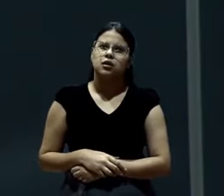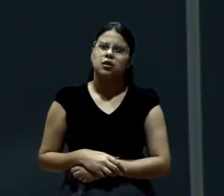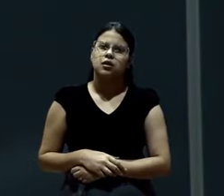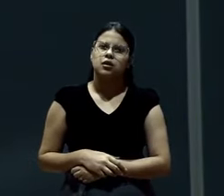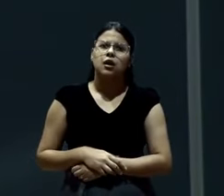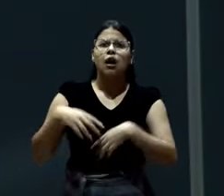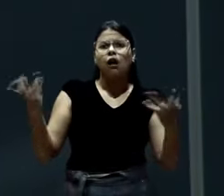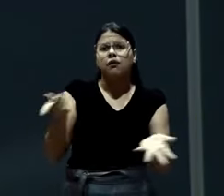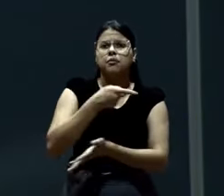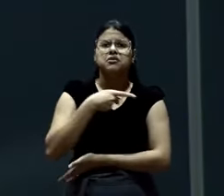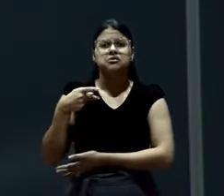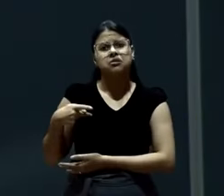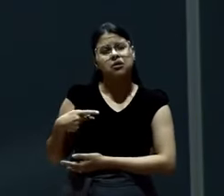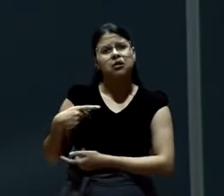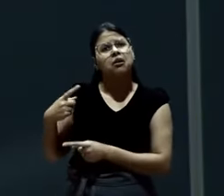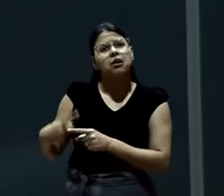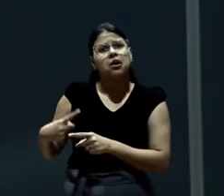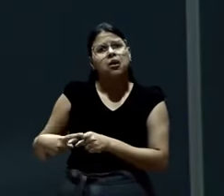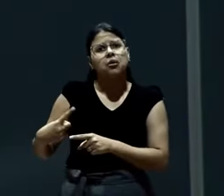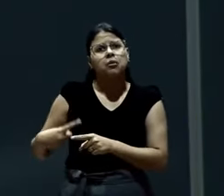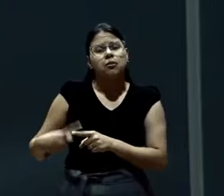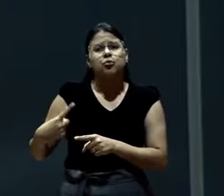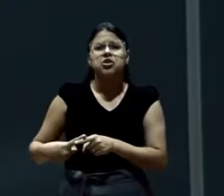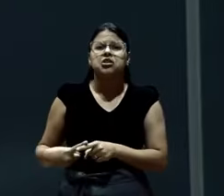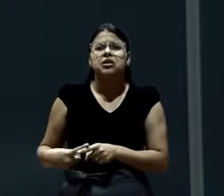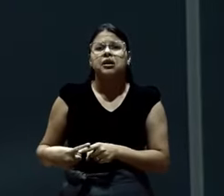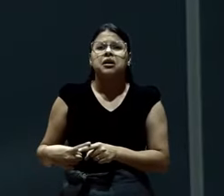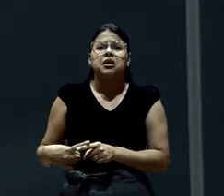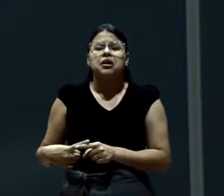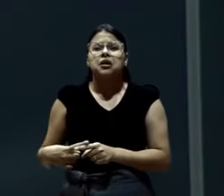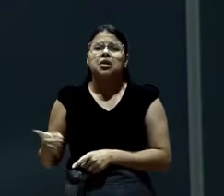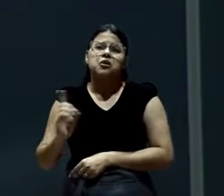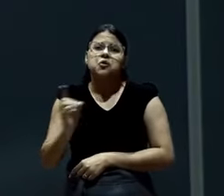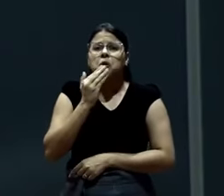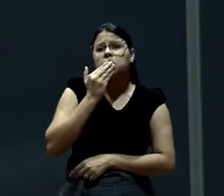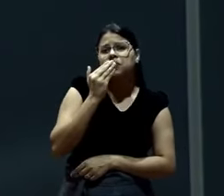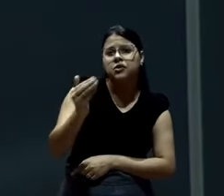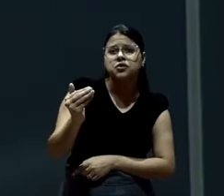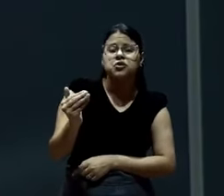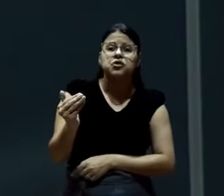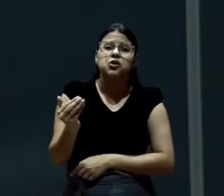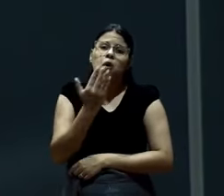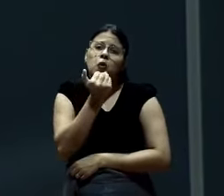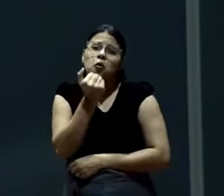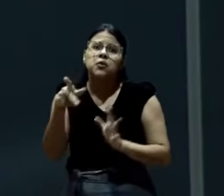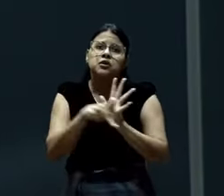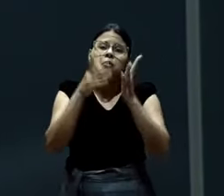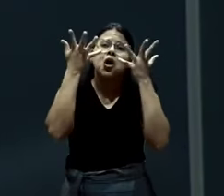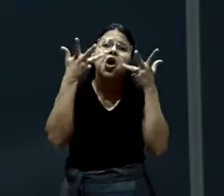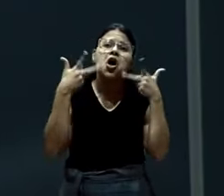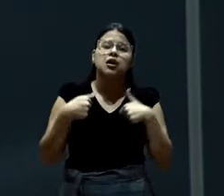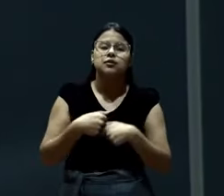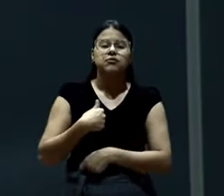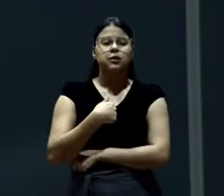para os bichinhos? Chegou aqui para responder. Chegou aqui, irmão. Fiquei vermelho e não perdi